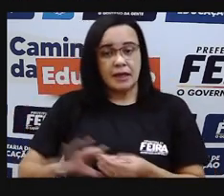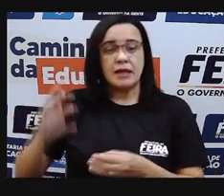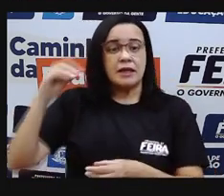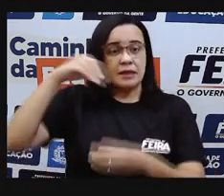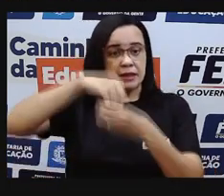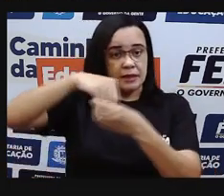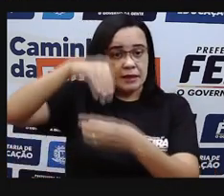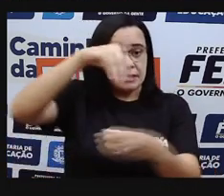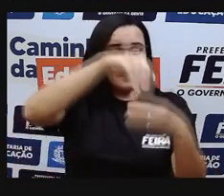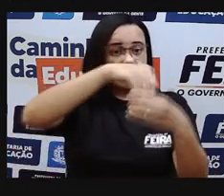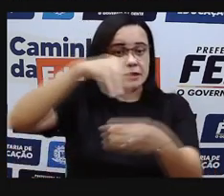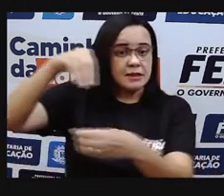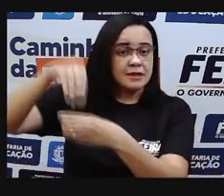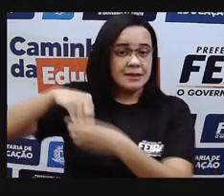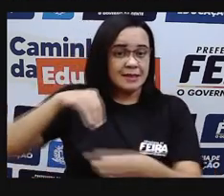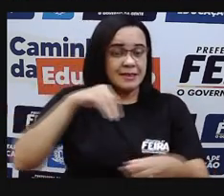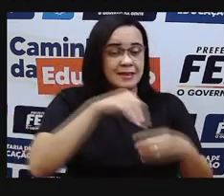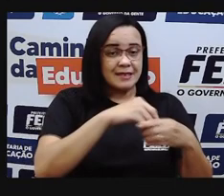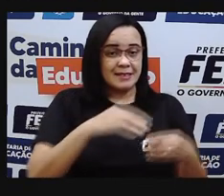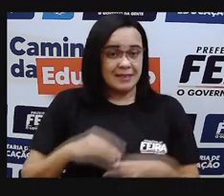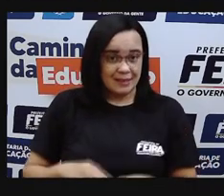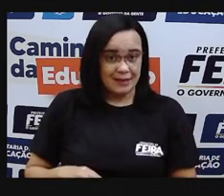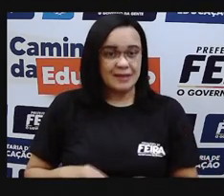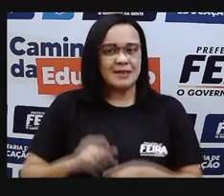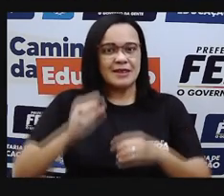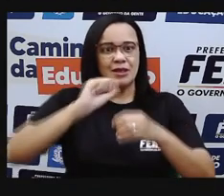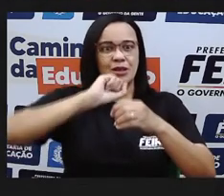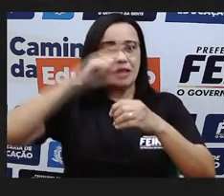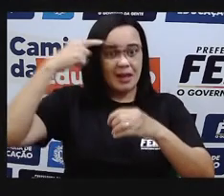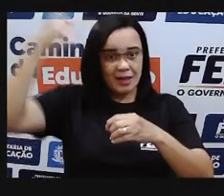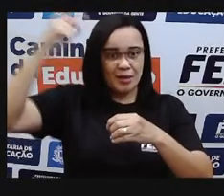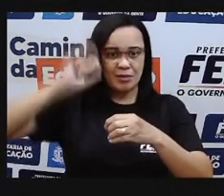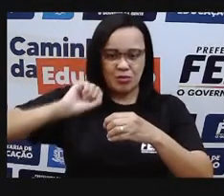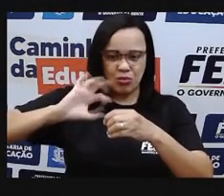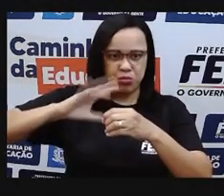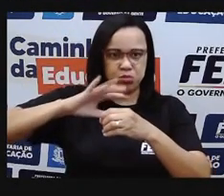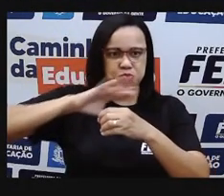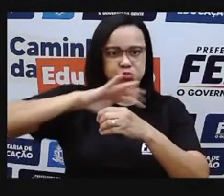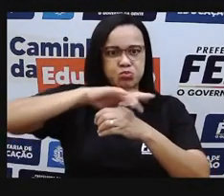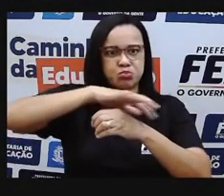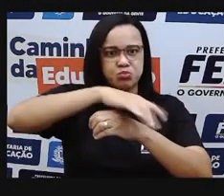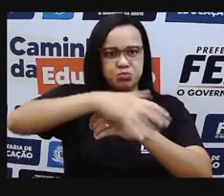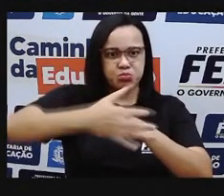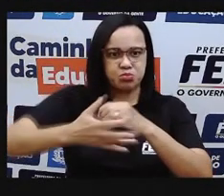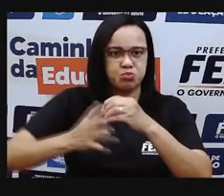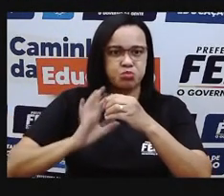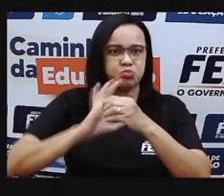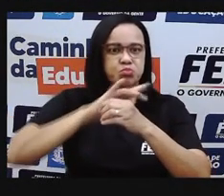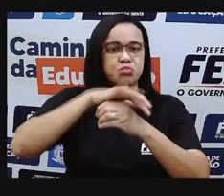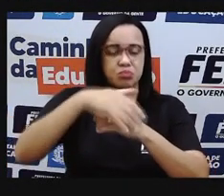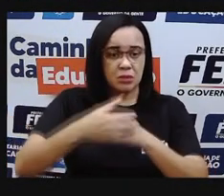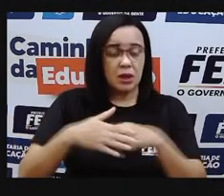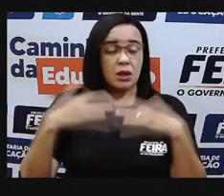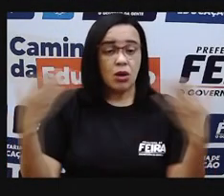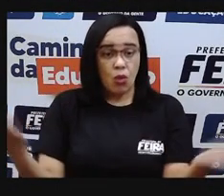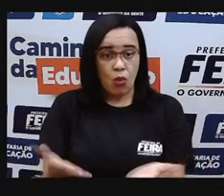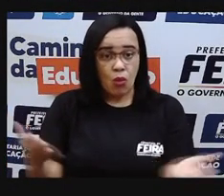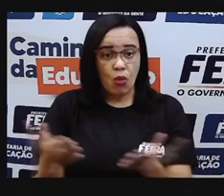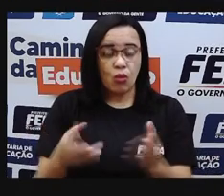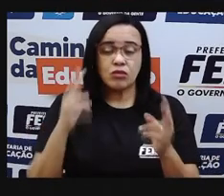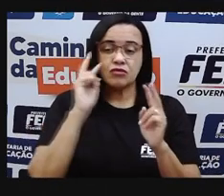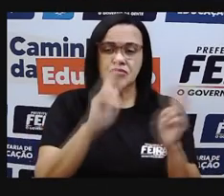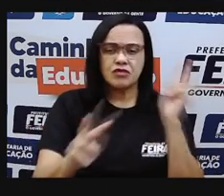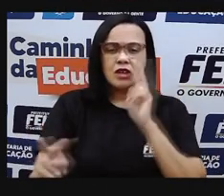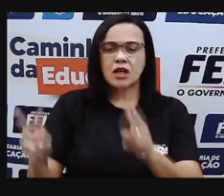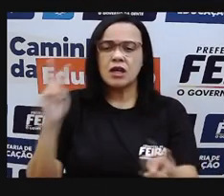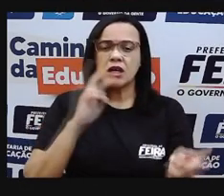parte do que nós chamamos de atmosfera. Então, nós vamos ver as propriedades do ar. Que o